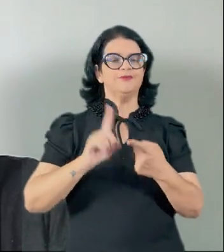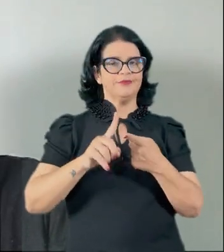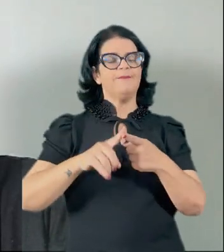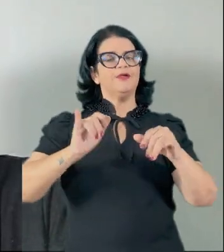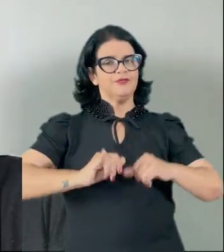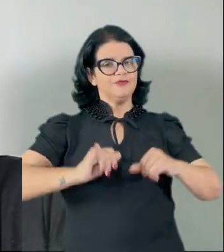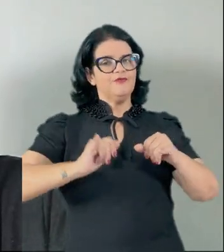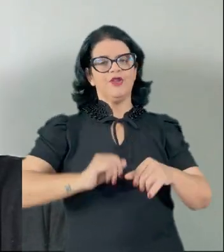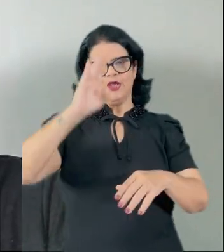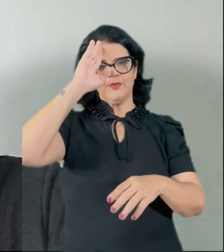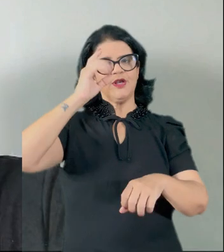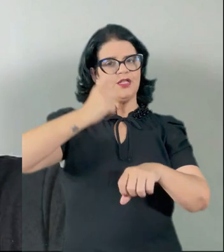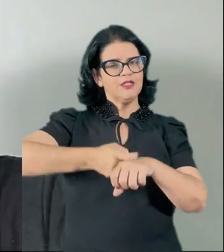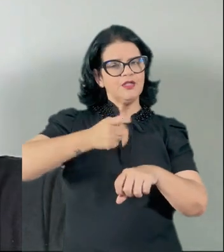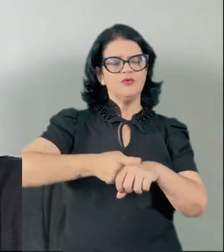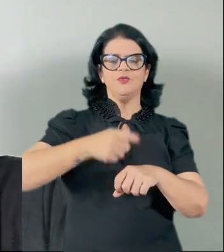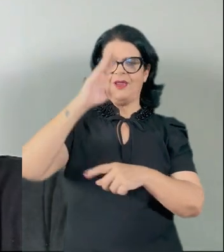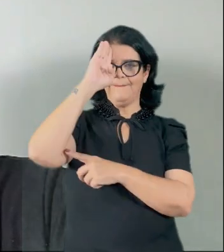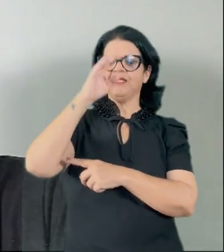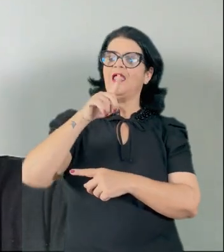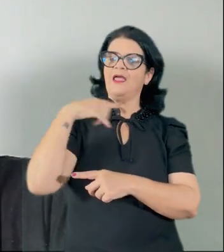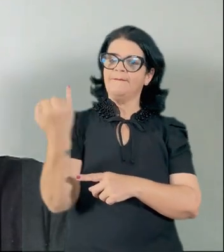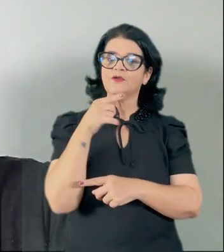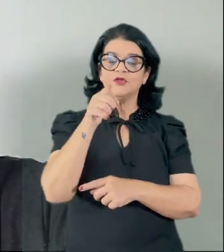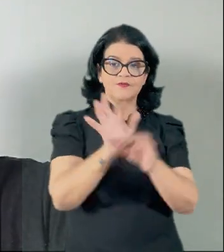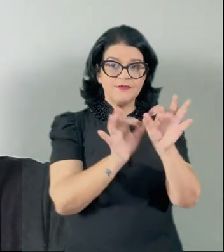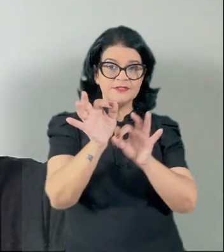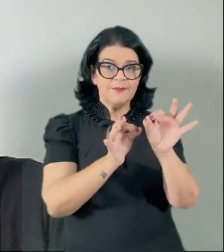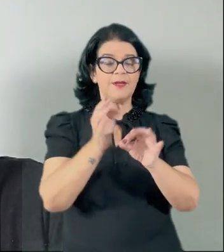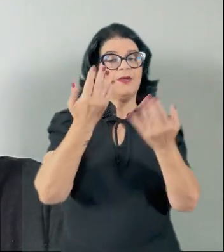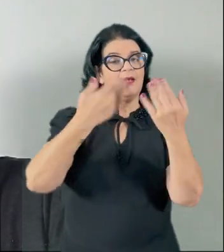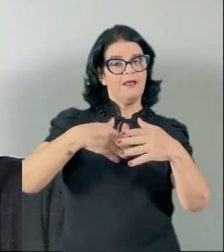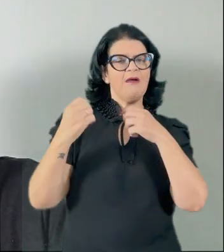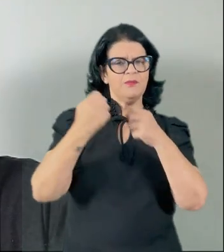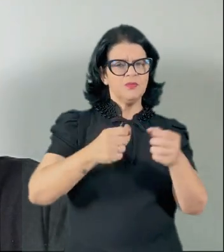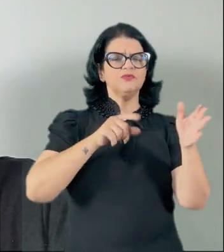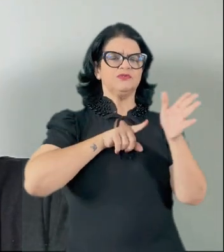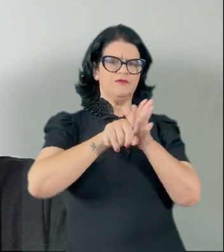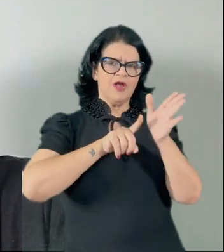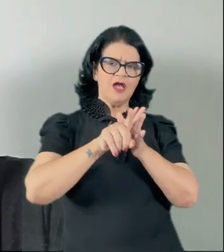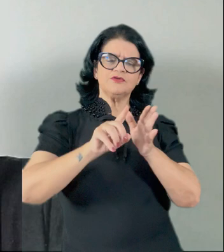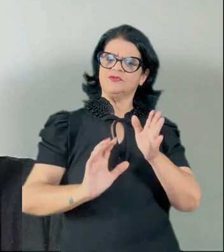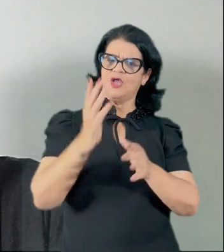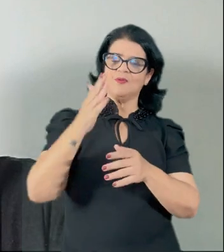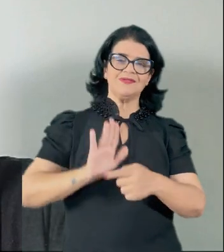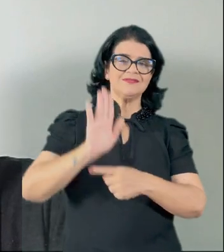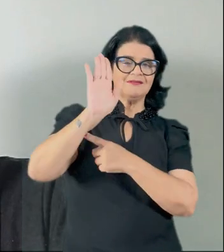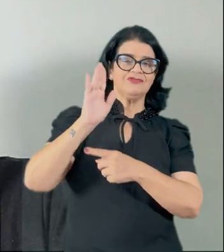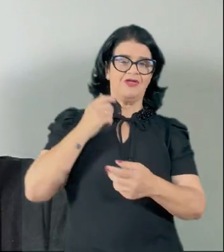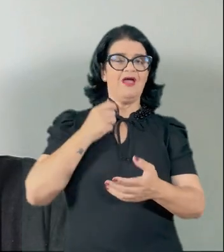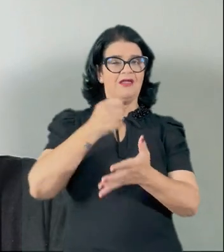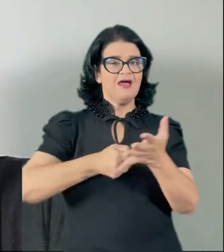indígenas também foram vítimas da ditadura militar. Um toque importante quando você for se preparar para a prova. É possível que caiam